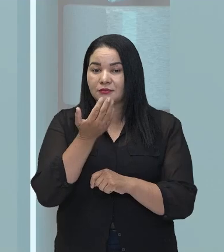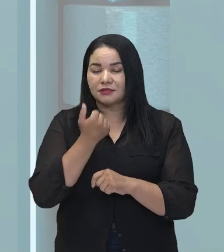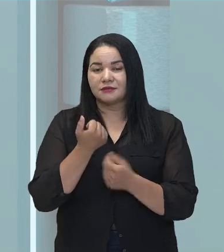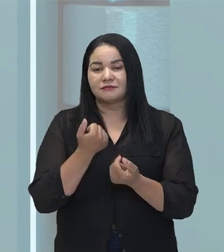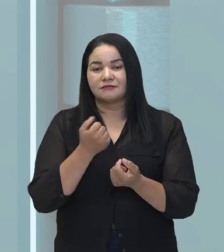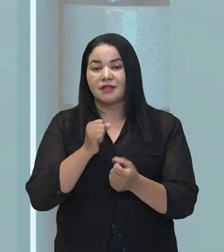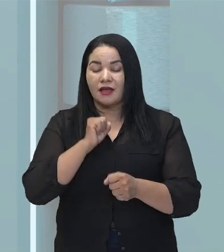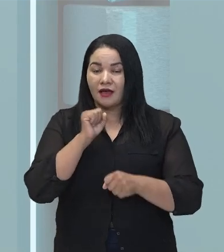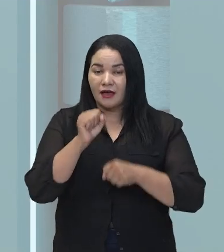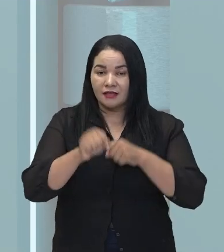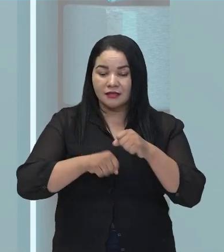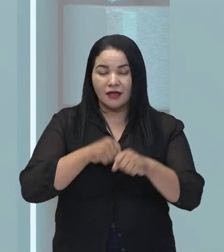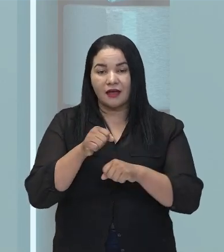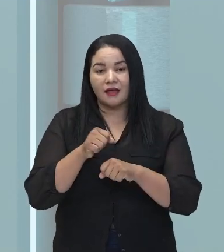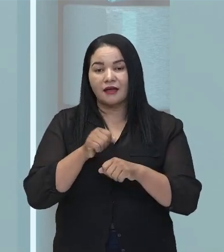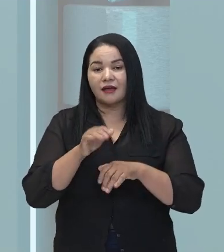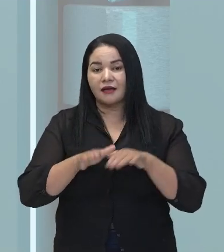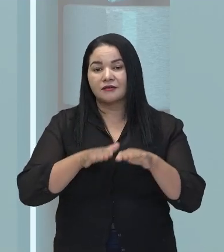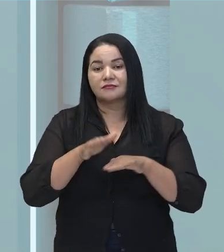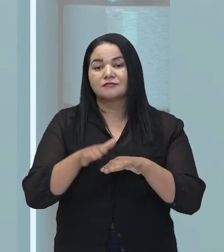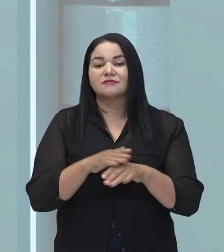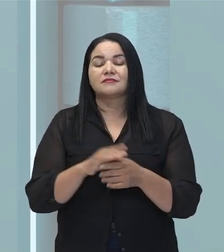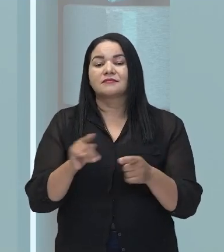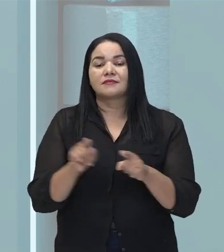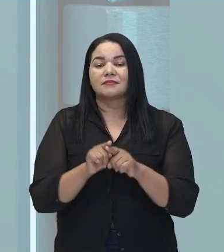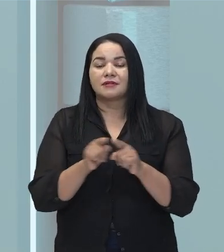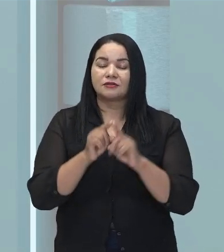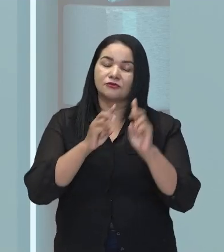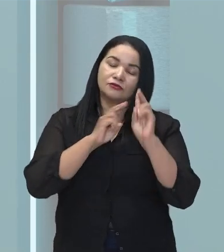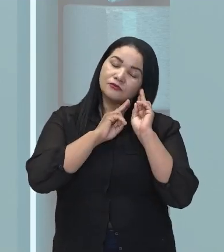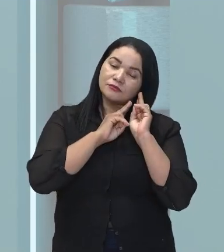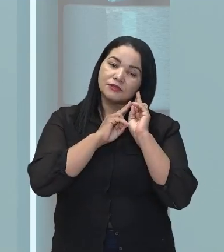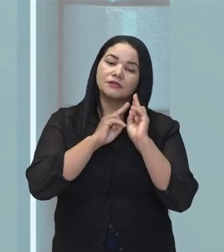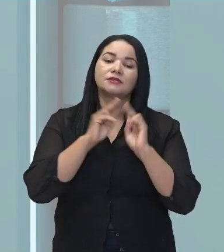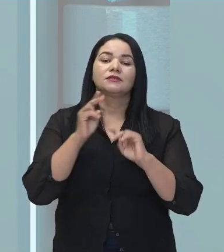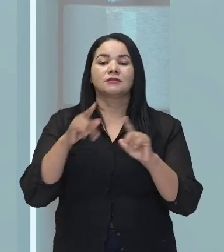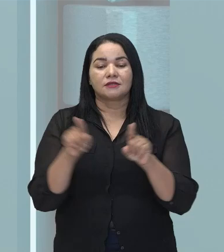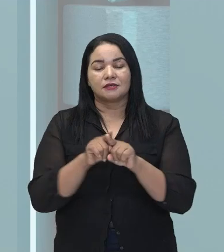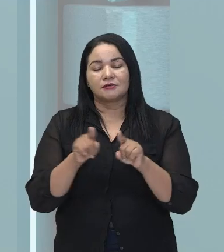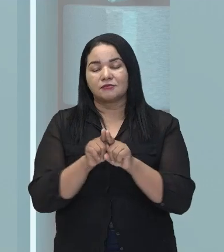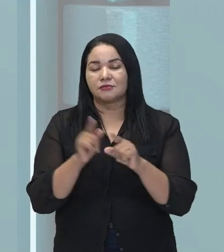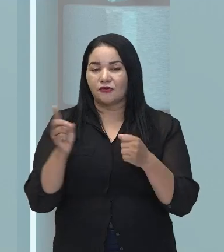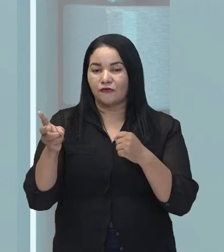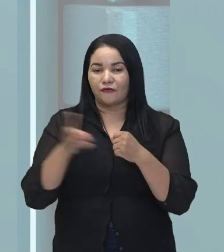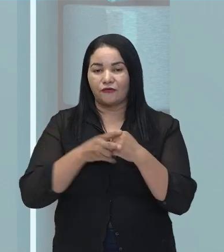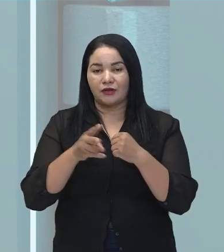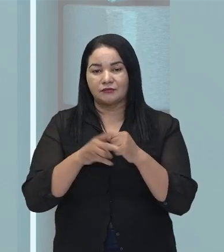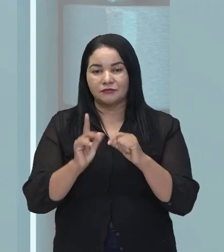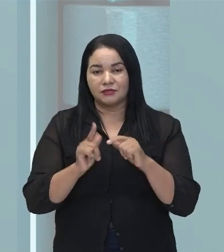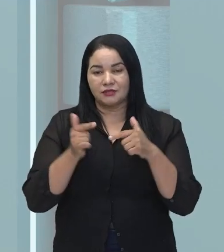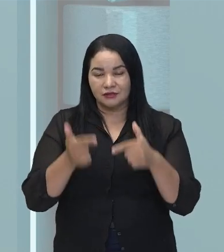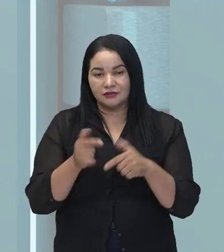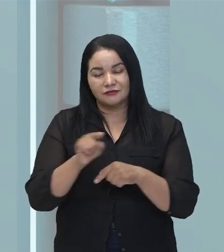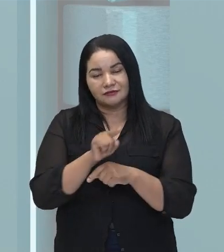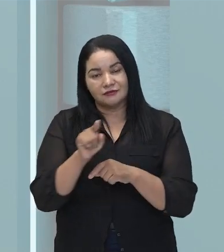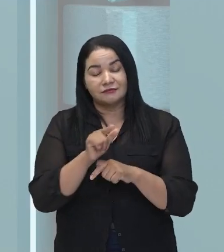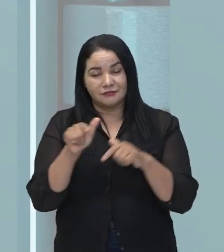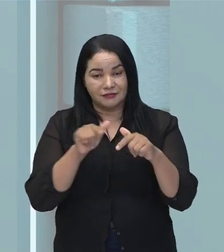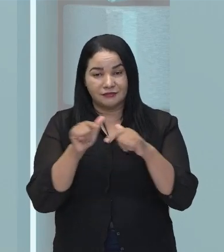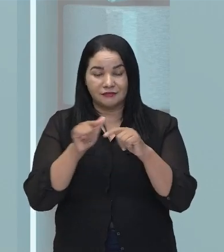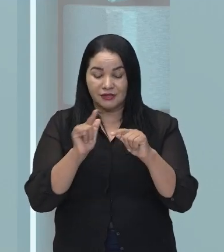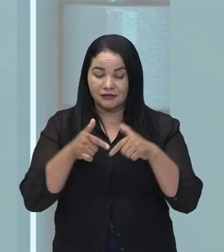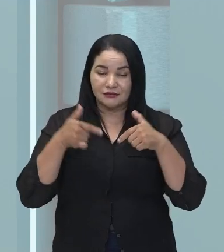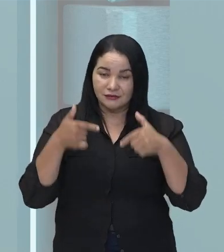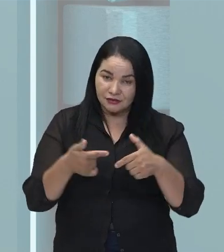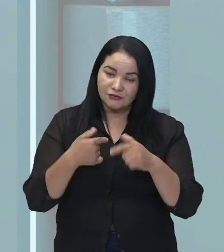Andar. Não o verbo de ação. Dormir. Também é um verbo de ação. Você está praticando uma ação de dormir. Né?